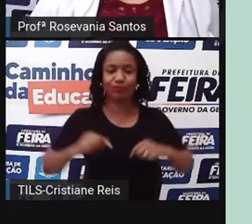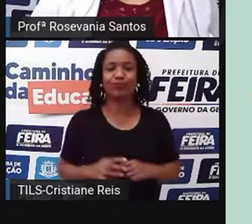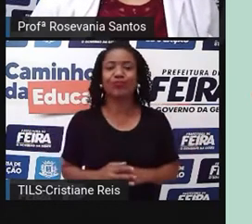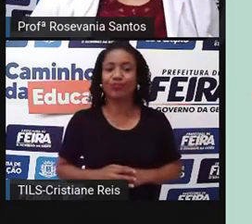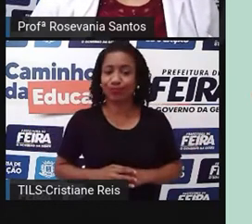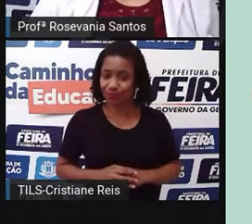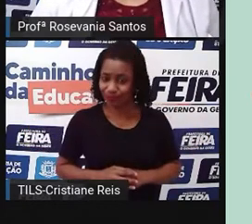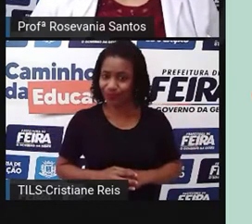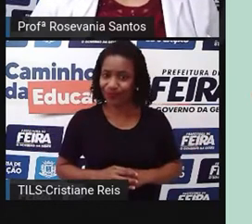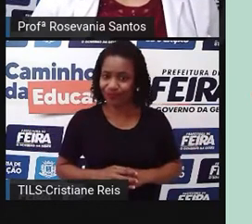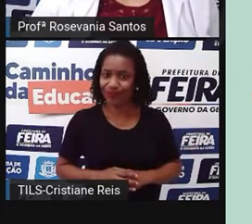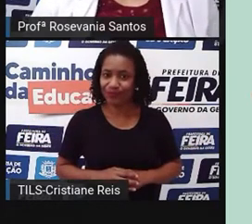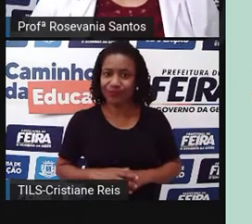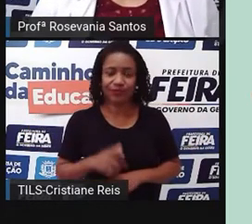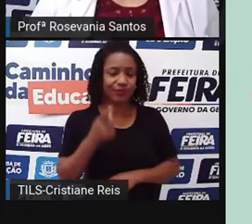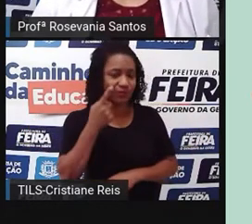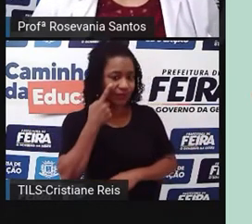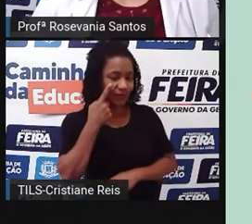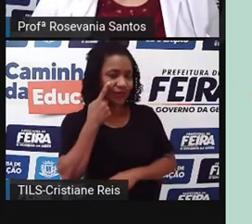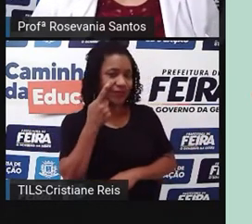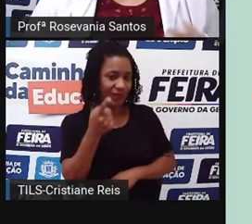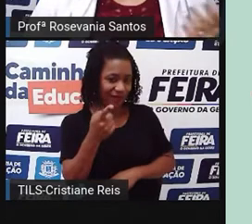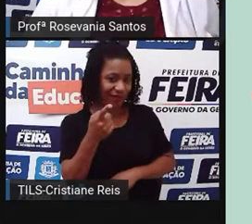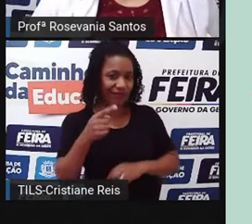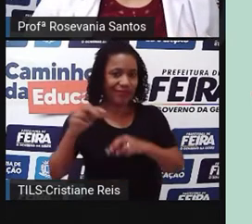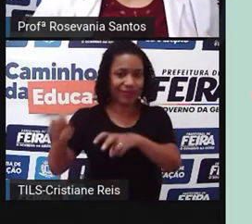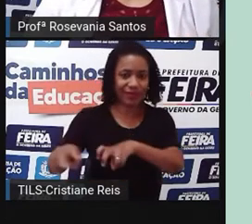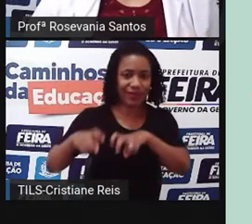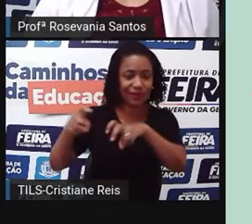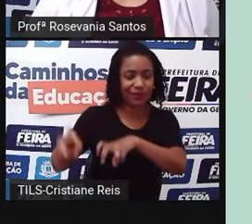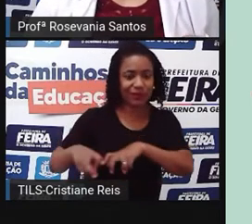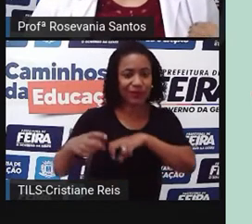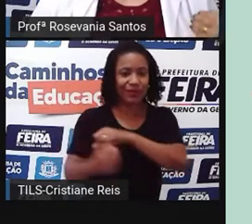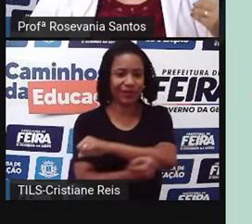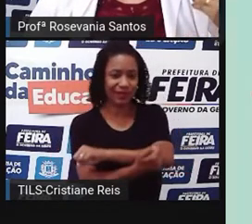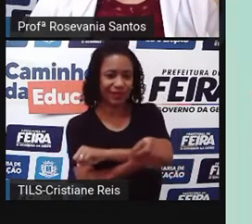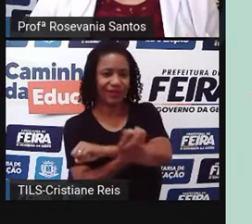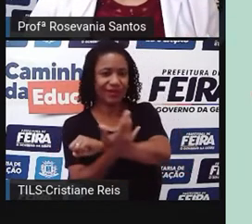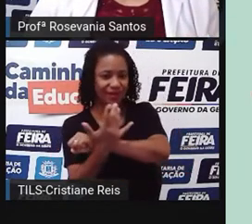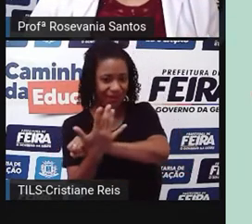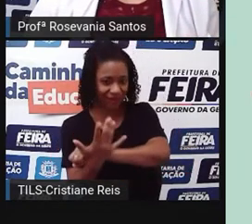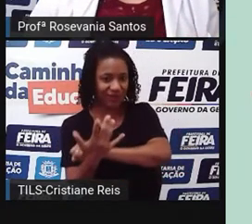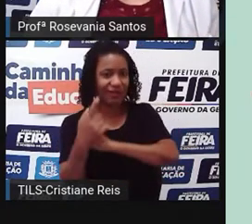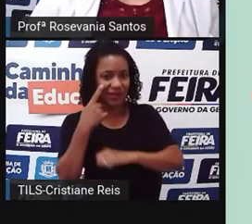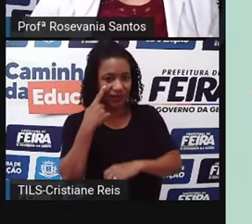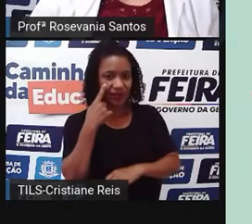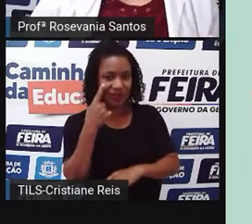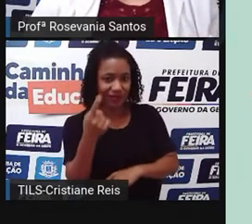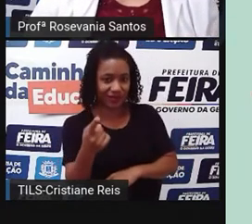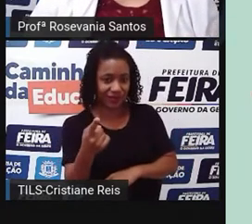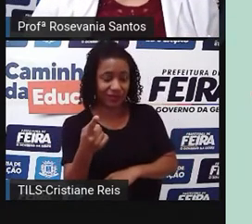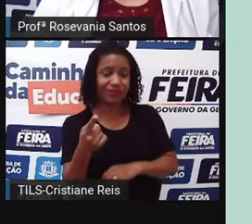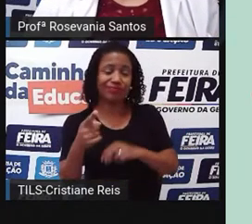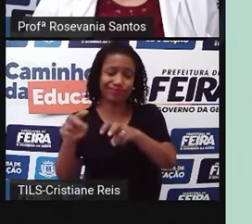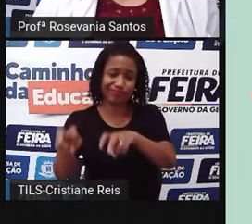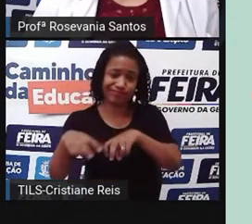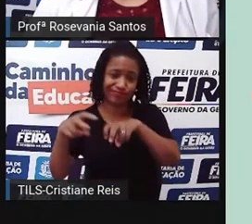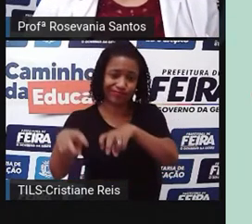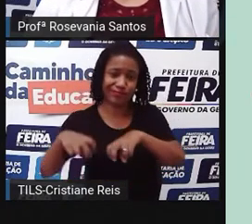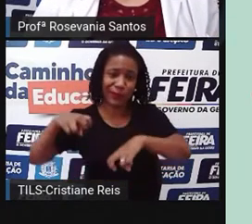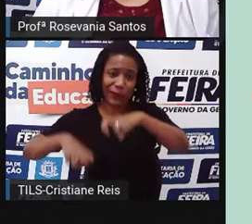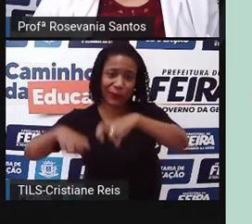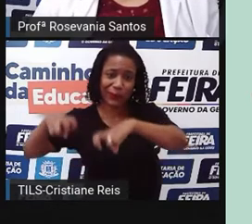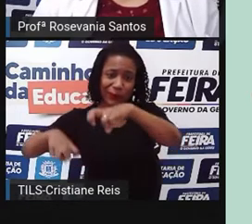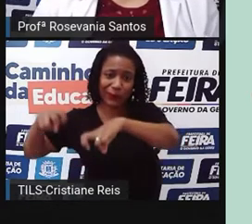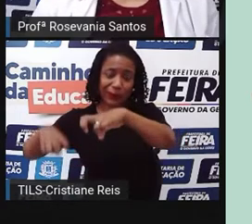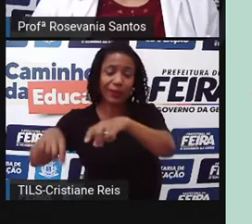é essa parte do processo de agricultura, de urbanização, né? E também a questão das queimadas. São as